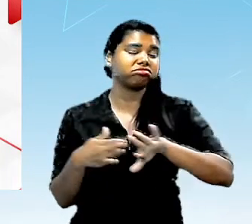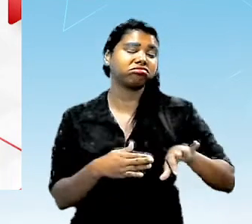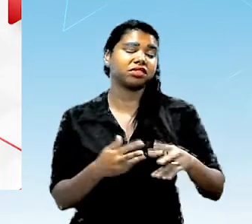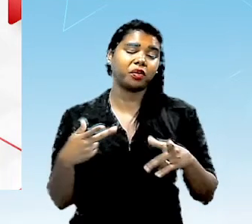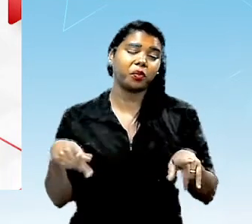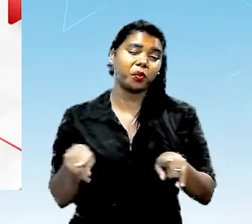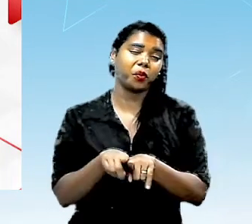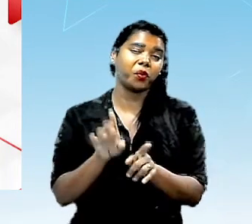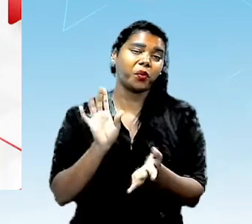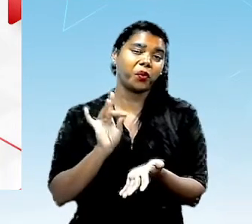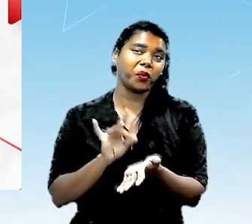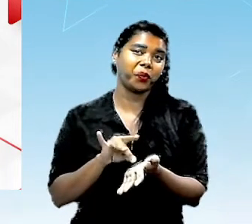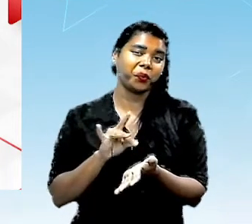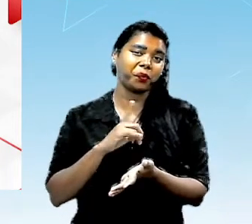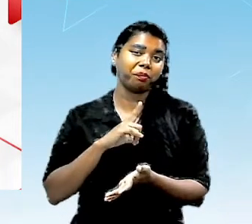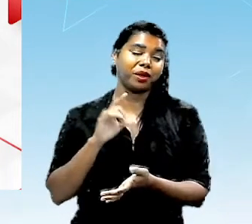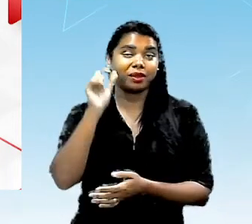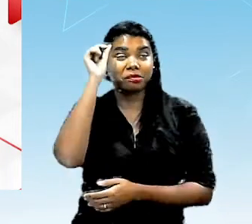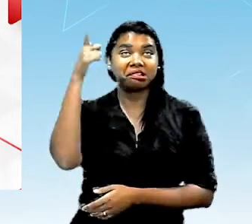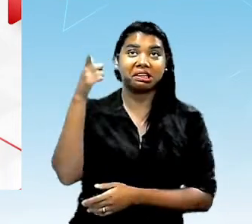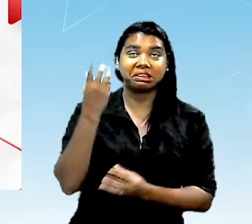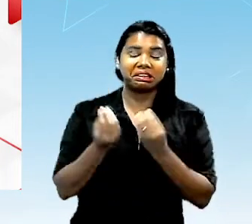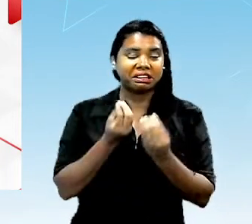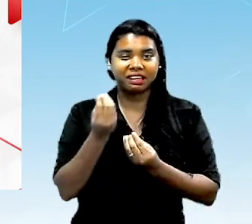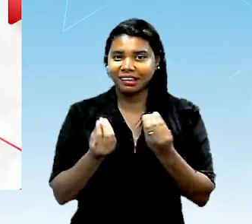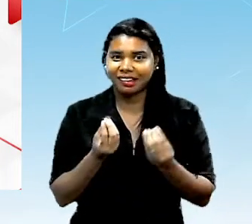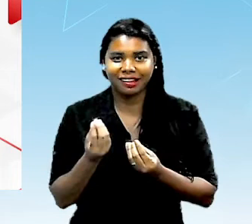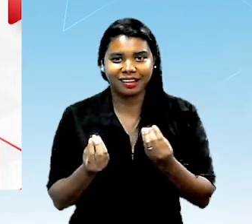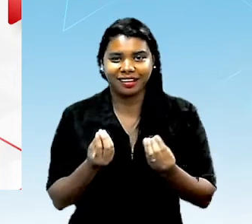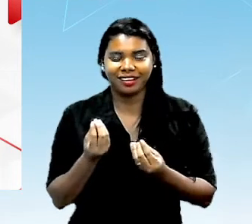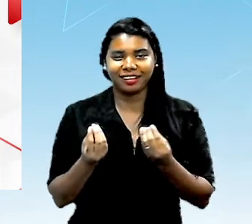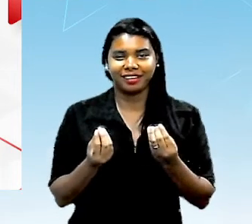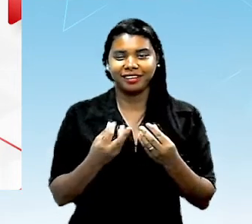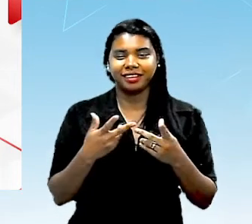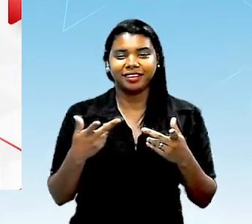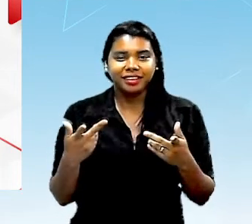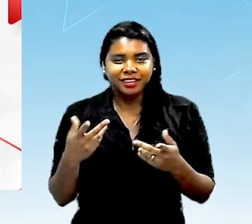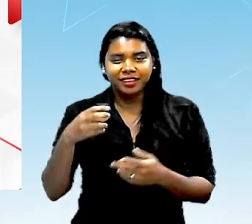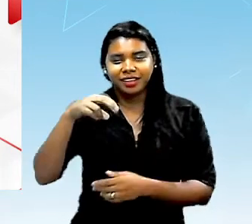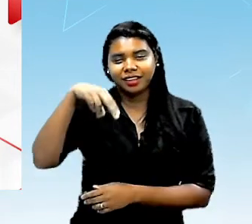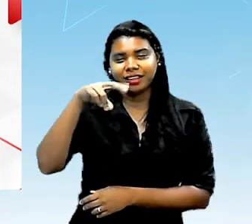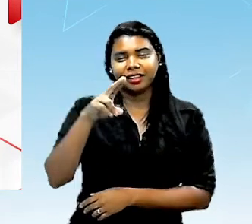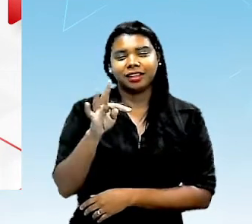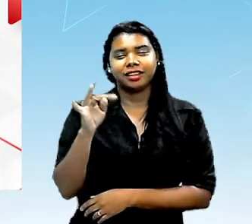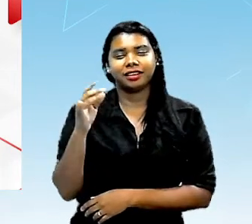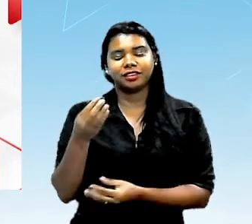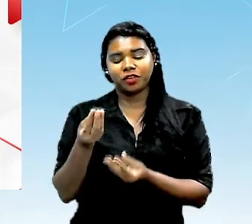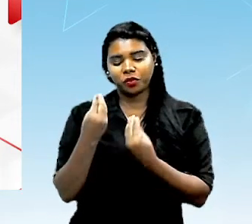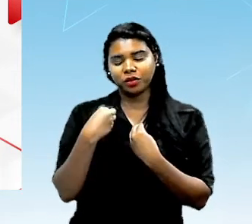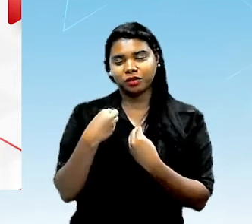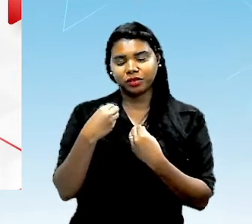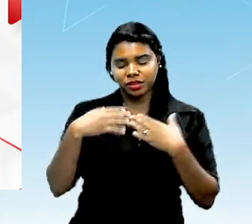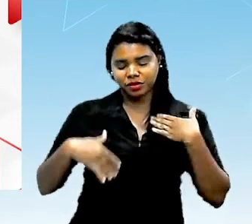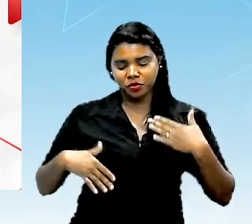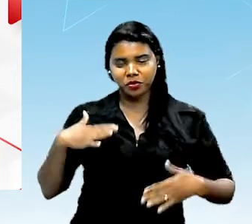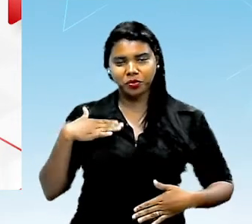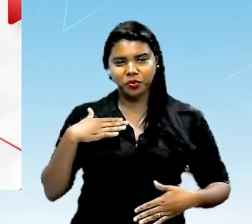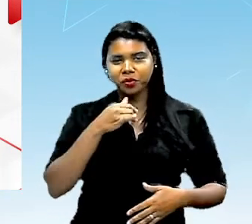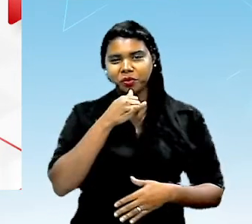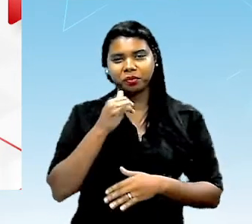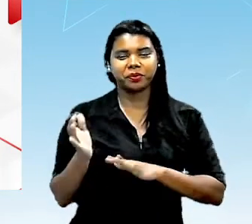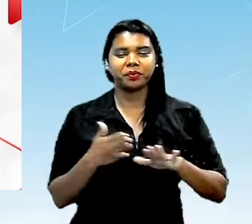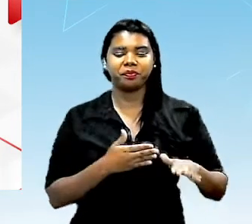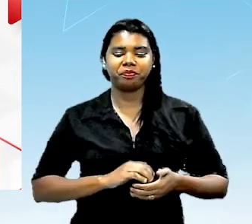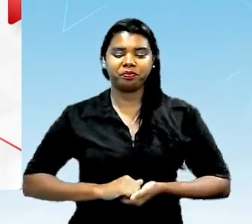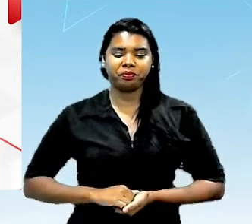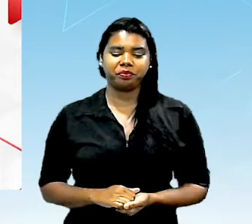minerais para a gente ter uma noção da quantidade aí de nutrientes que esse alimento nos fornece no caso dos sais